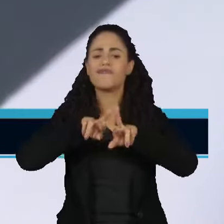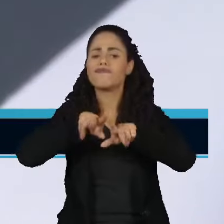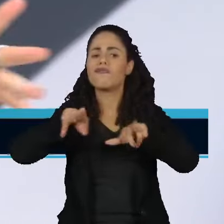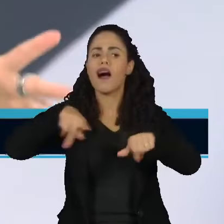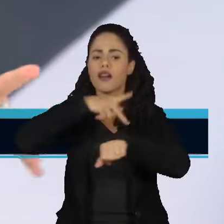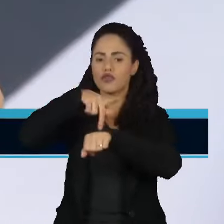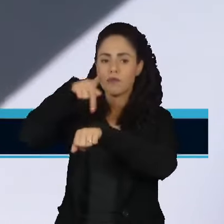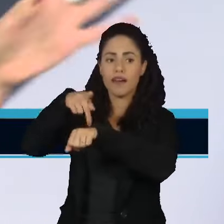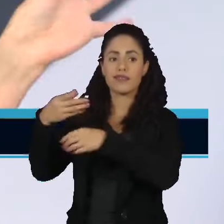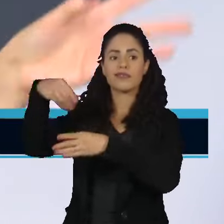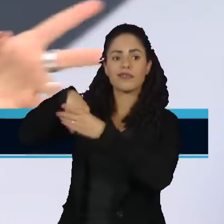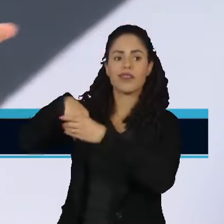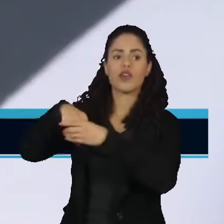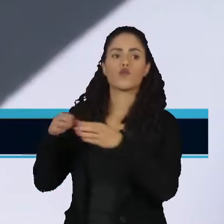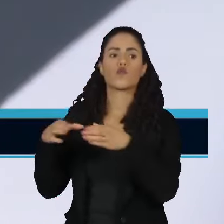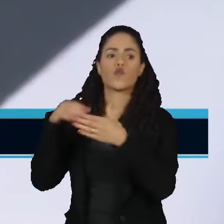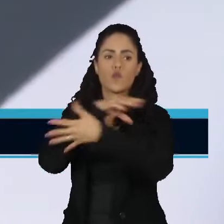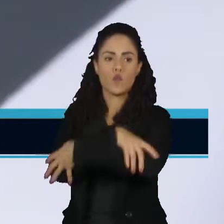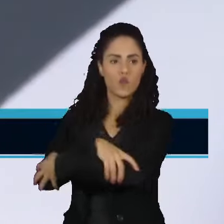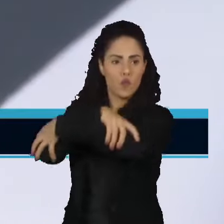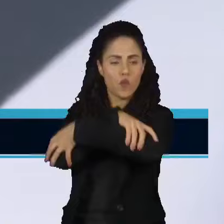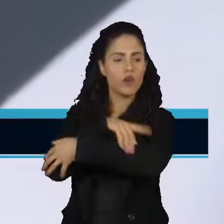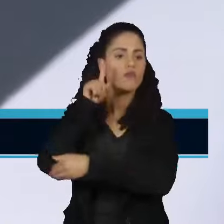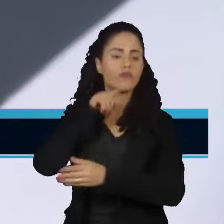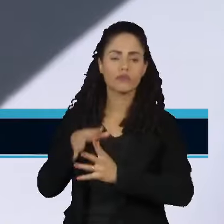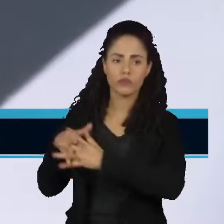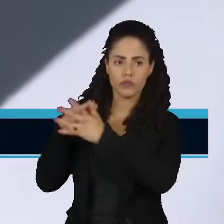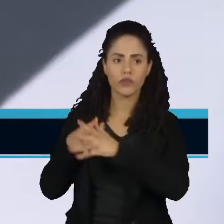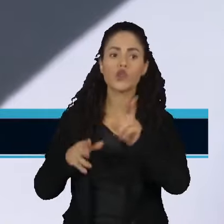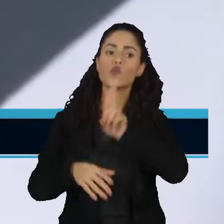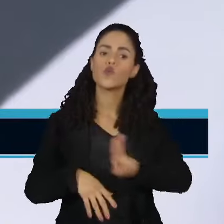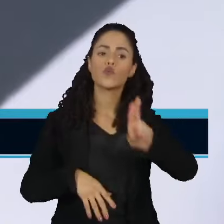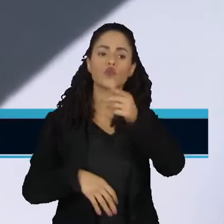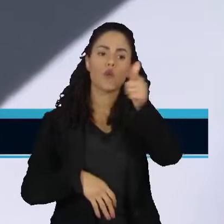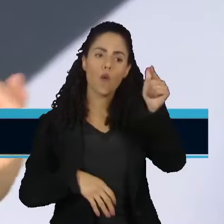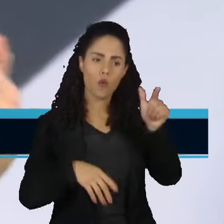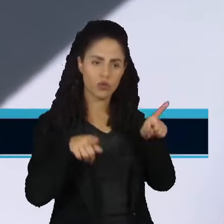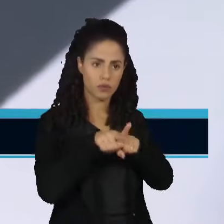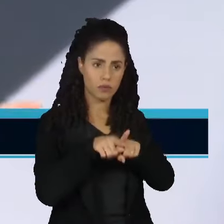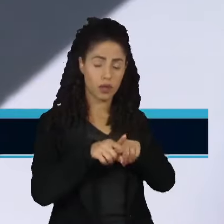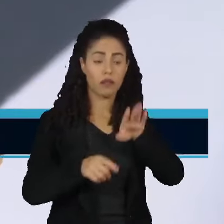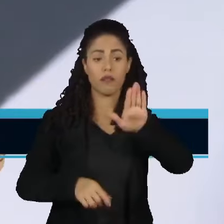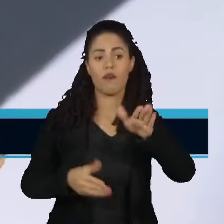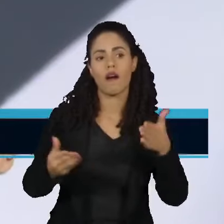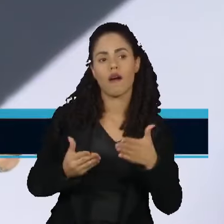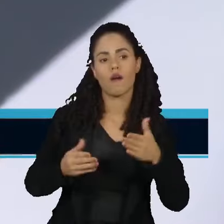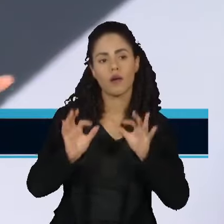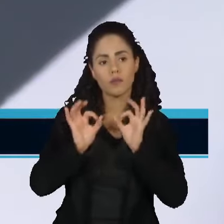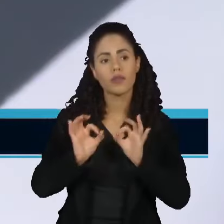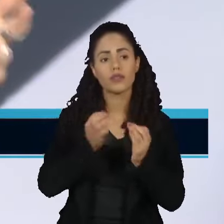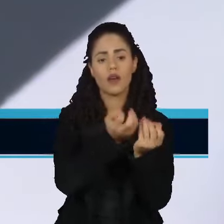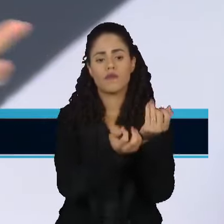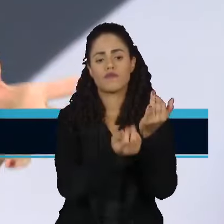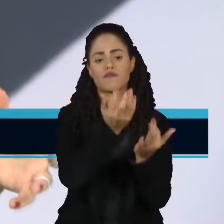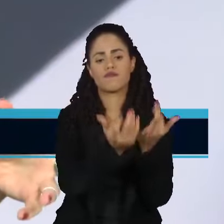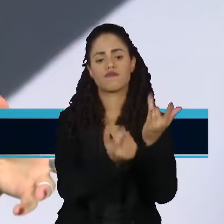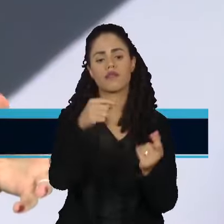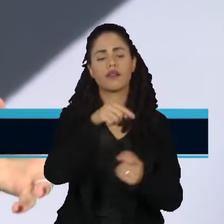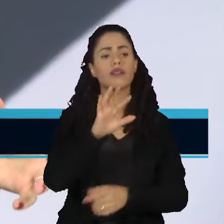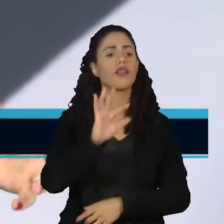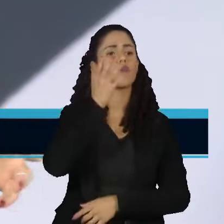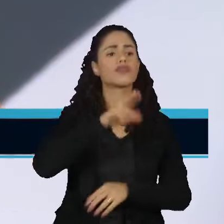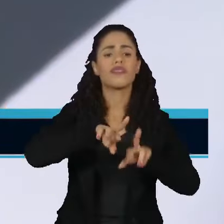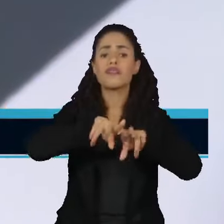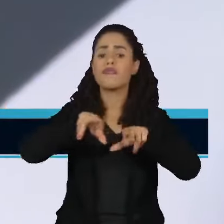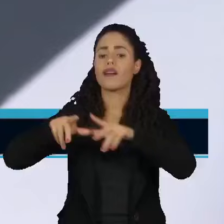da União Europeia, enfim, Estados Unidos, usaram alguns mecanismos para os outros e não para si. E, no caso especificamente das queimadas, de fato, está acontecendo em vários